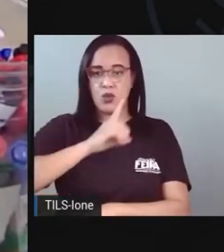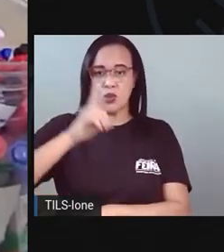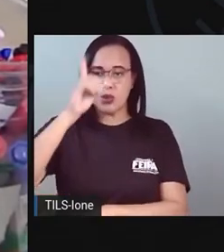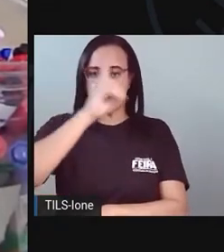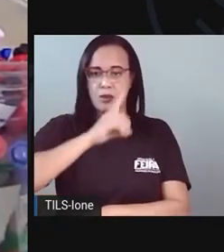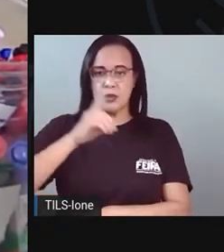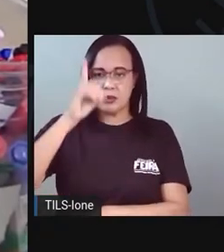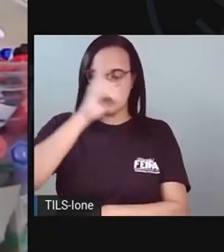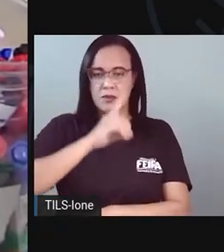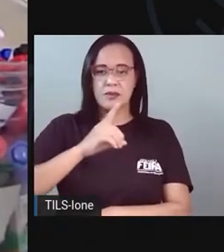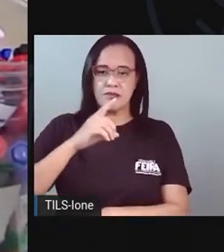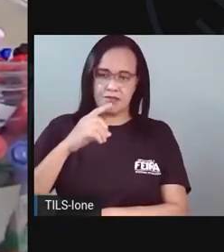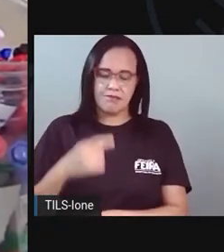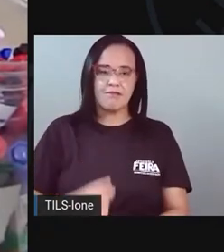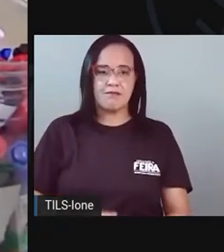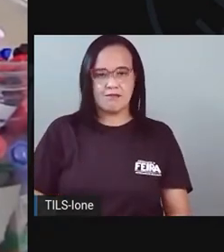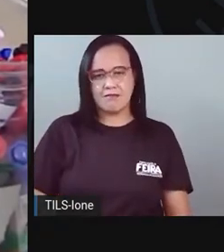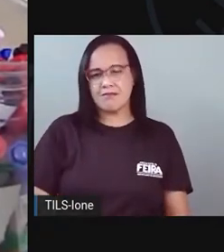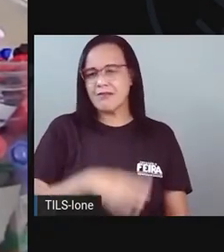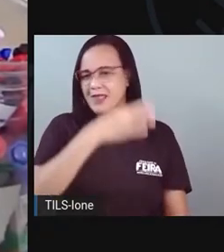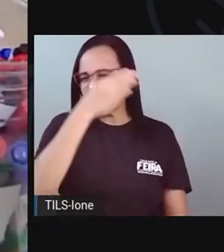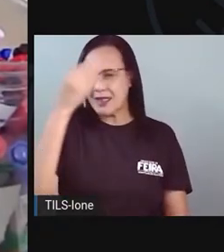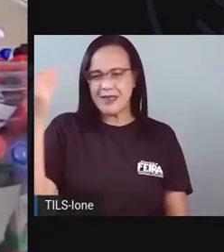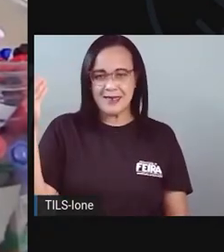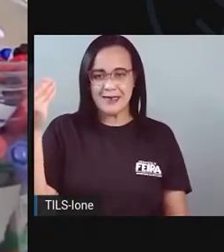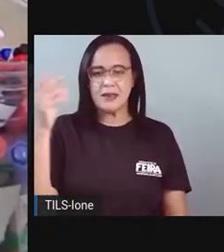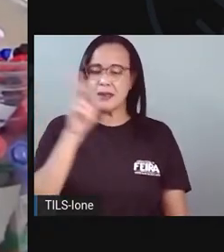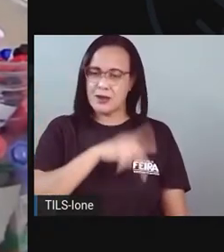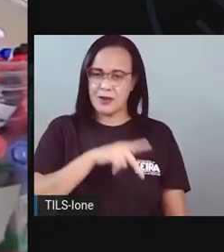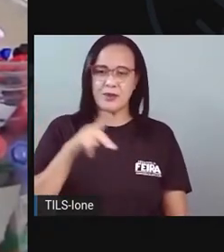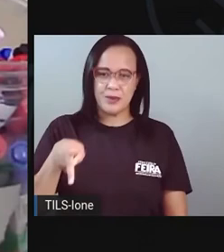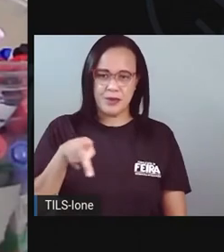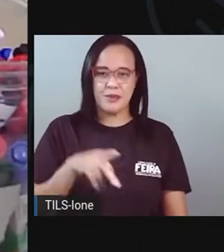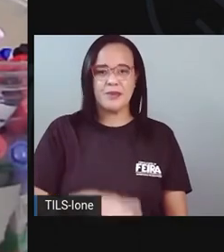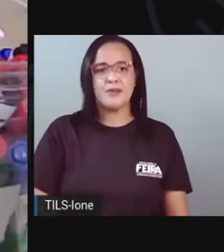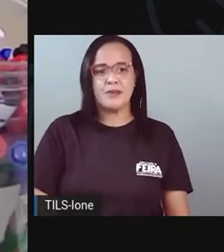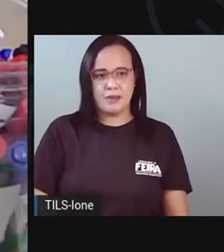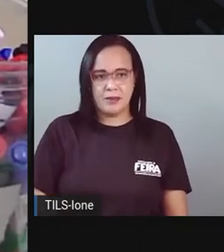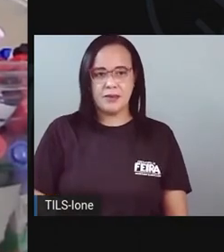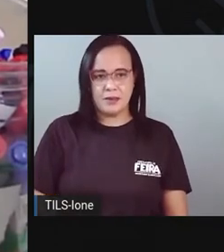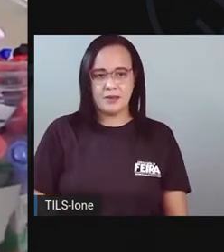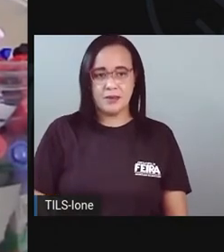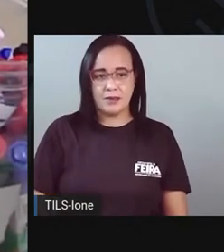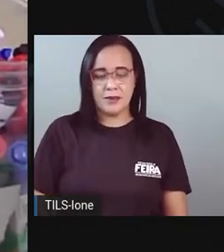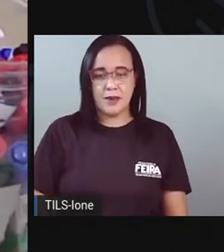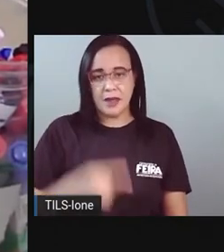esquecer desse detalhe. Ó, o dia começa o quê? Quem vai o primeiro dia da semana?